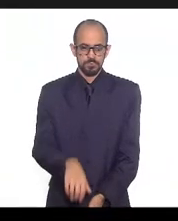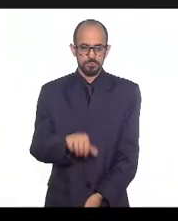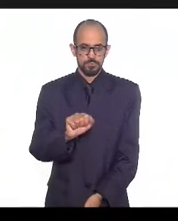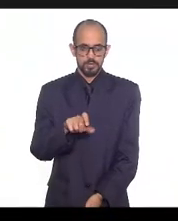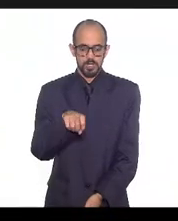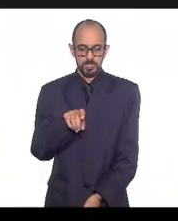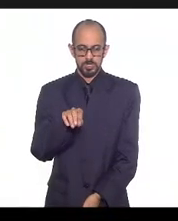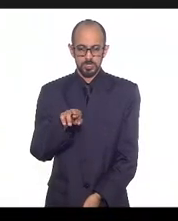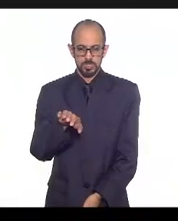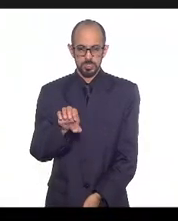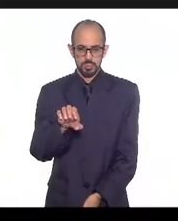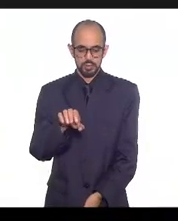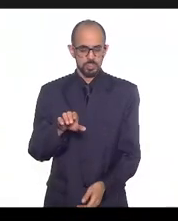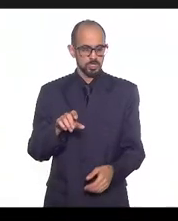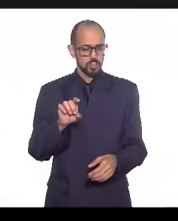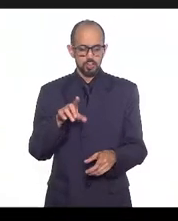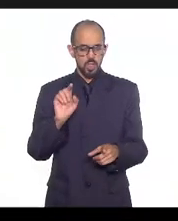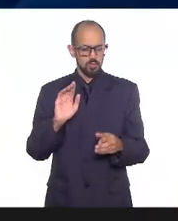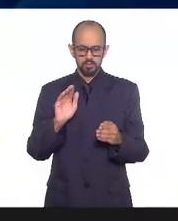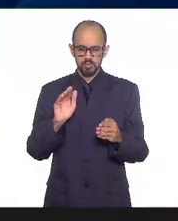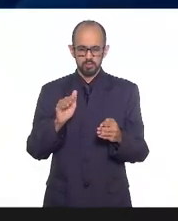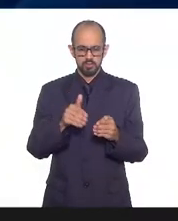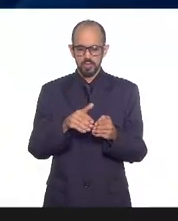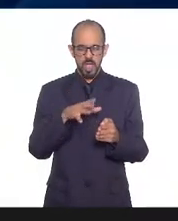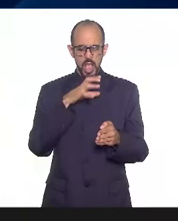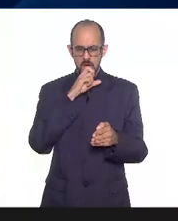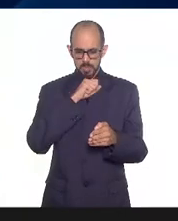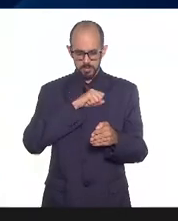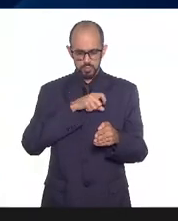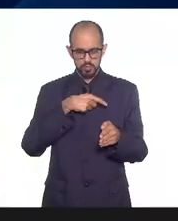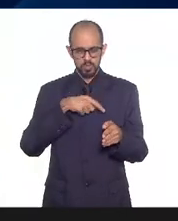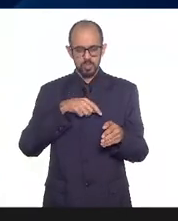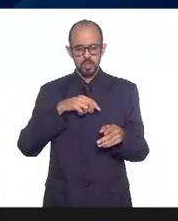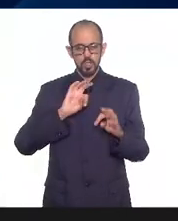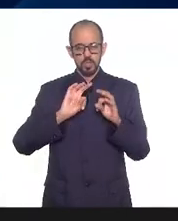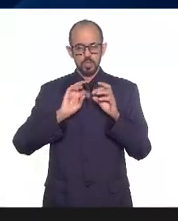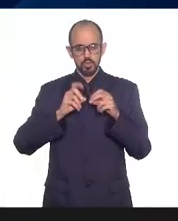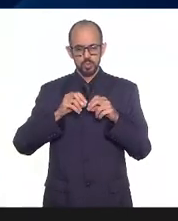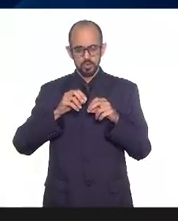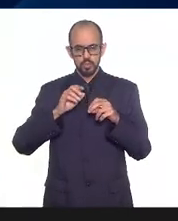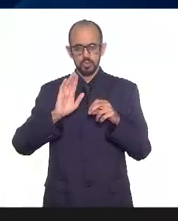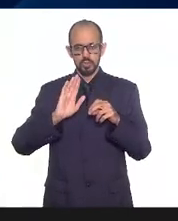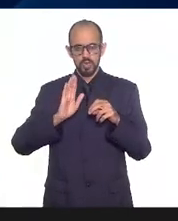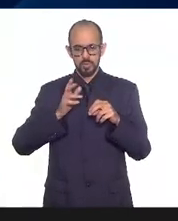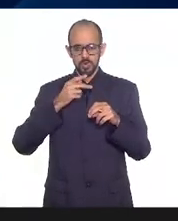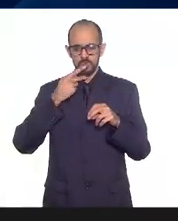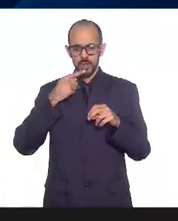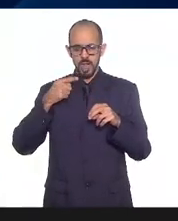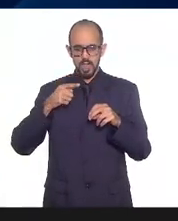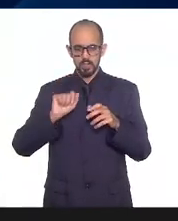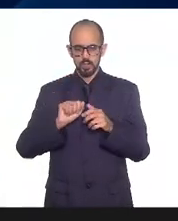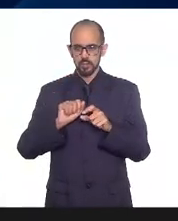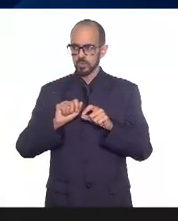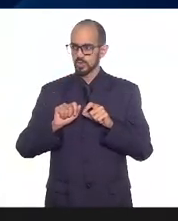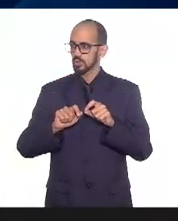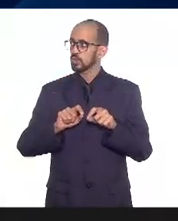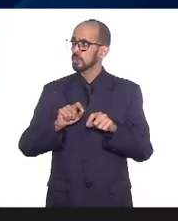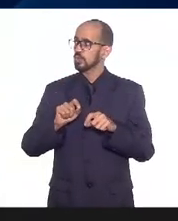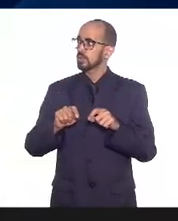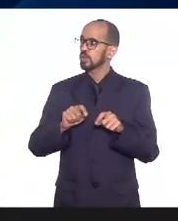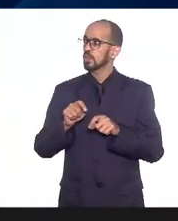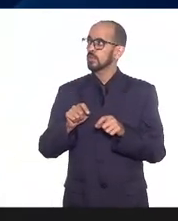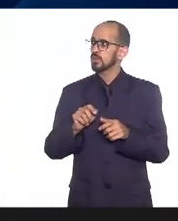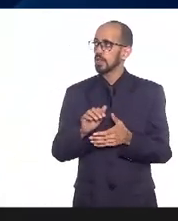sendo bem objetivo mesmo tudo que foi falado já se foi levado ao Ministério Público do